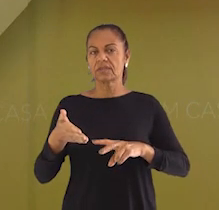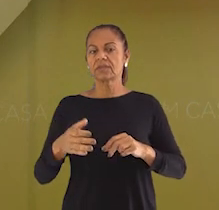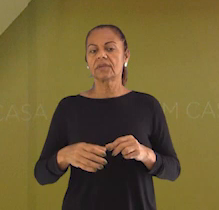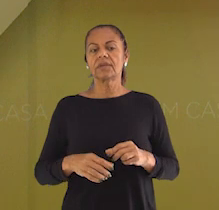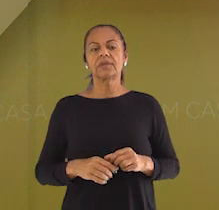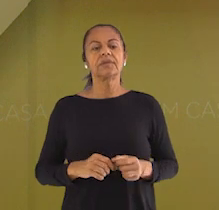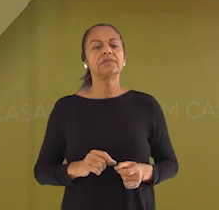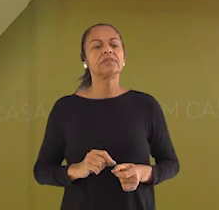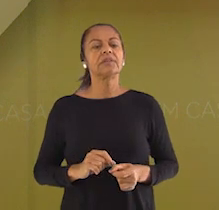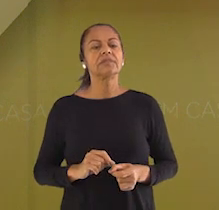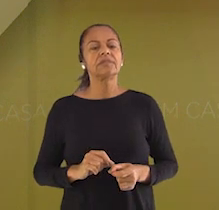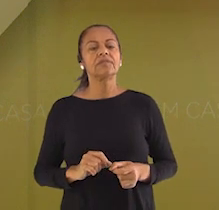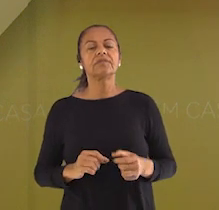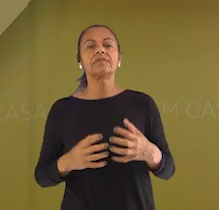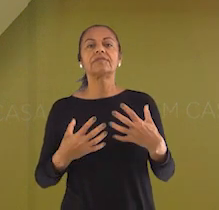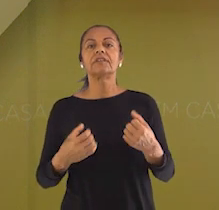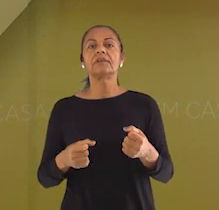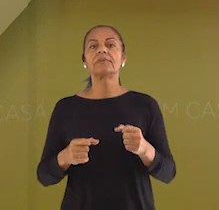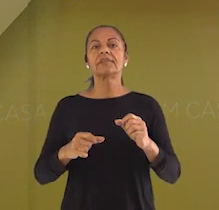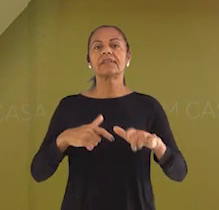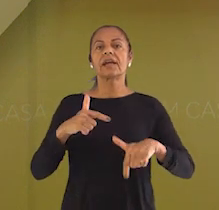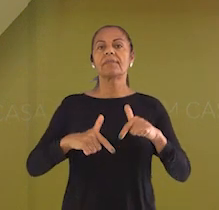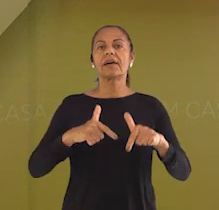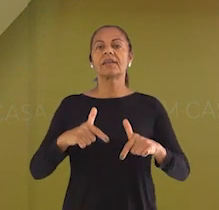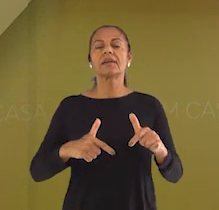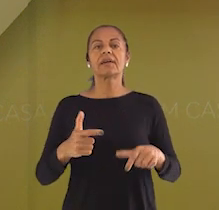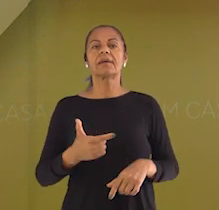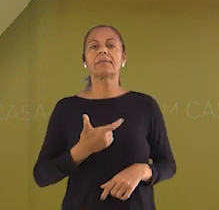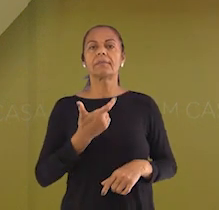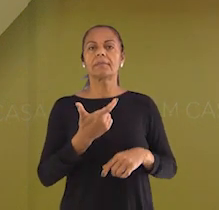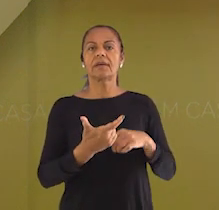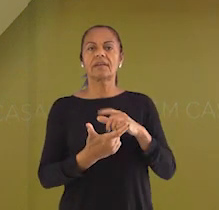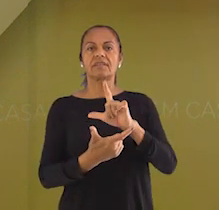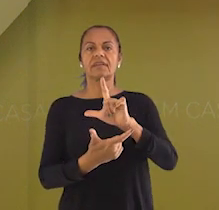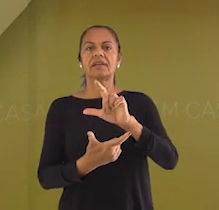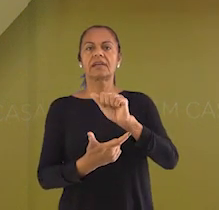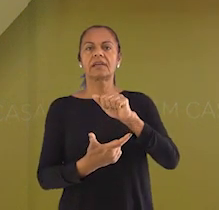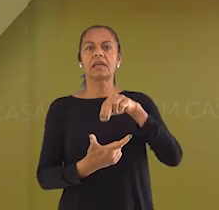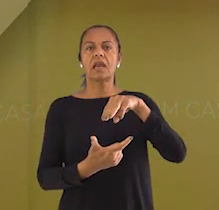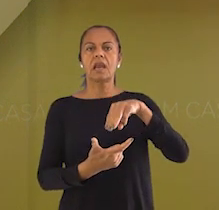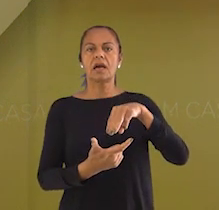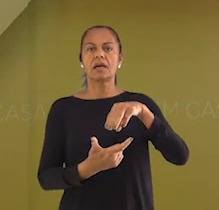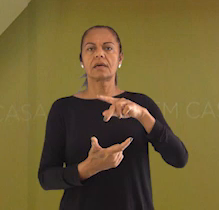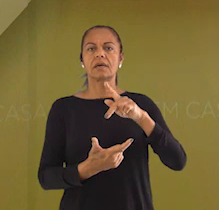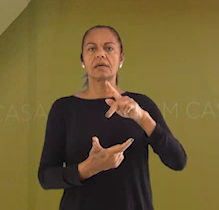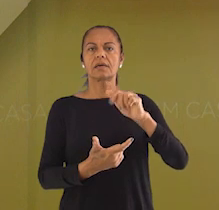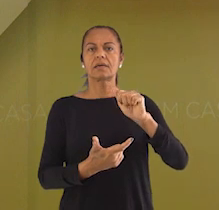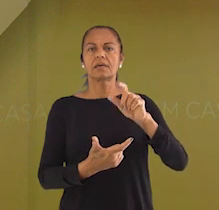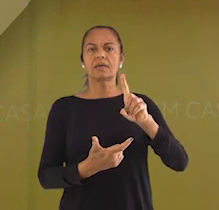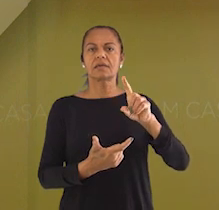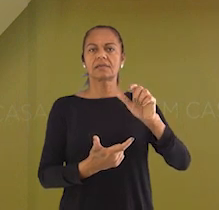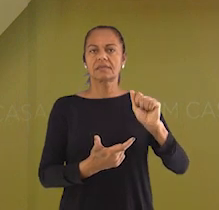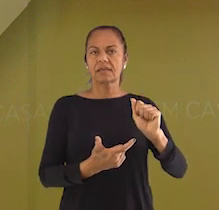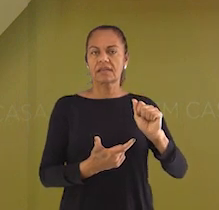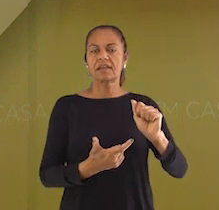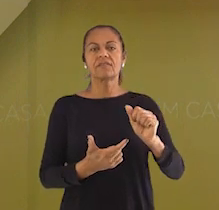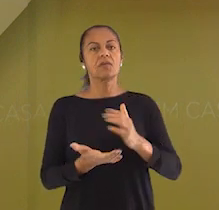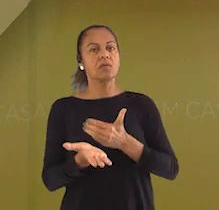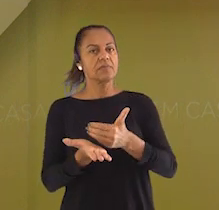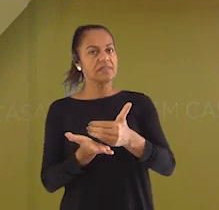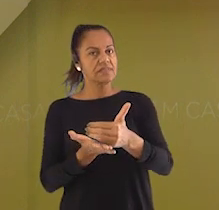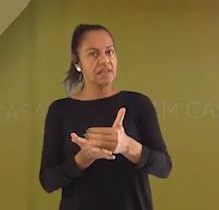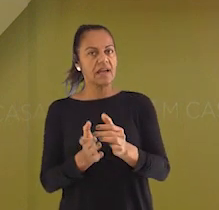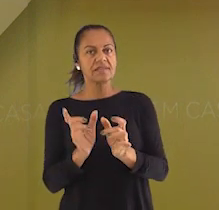momento de leitura de hoje, vamos trabalhar a palavra lâmpada. Vamos começar separando as sílabas dessa palavra.